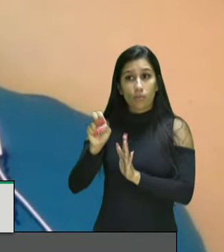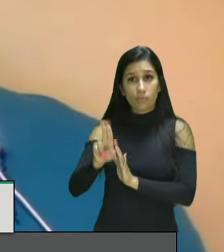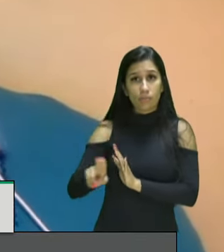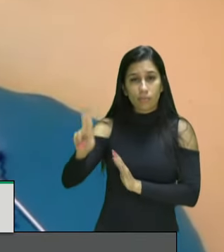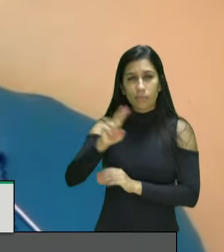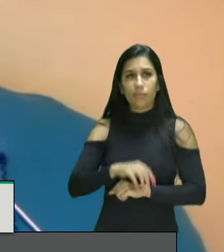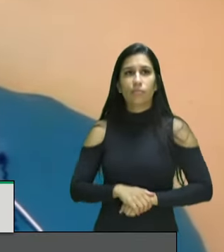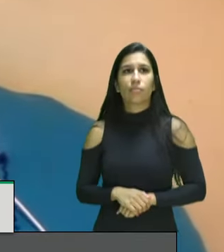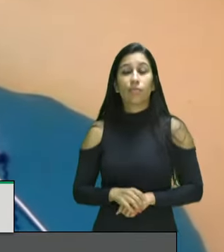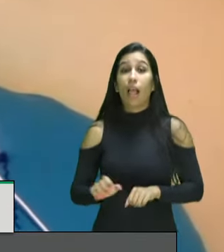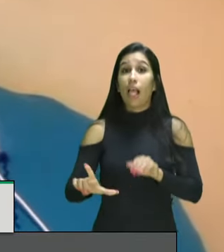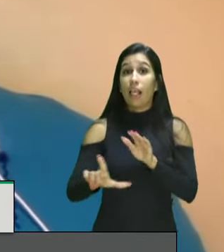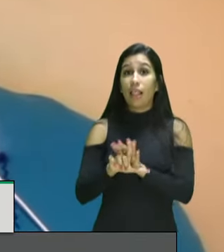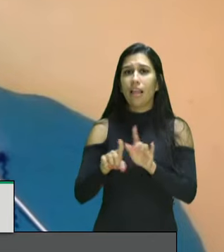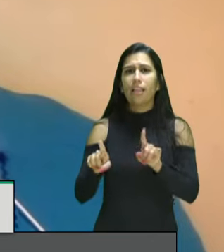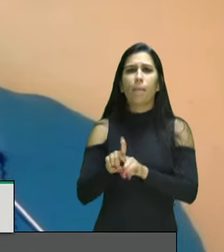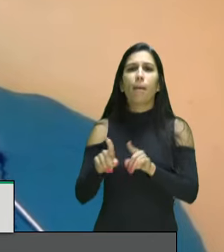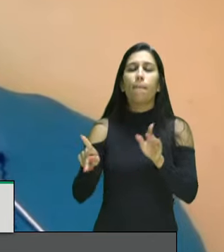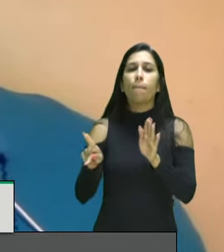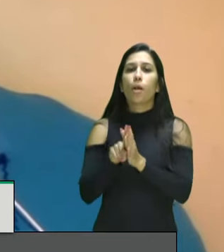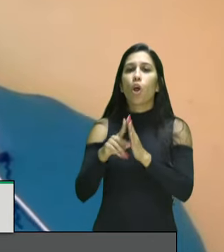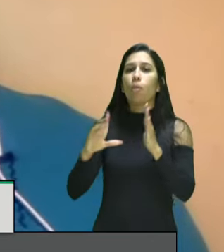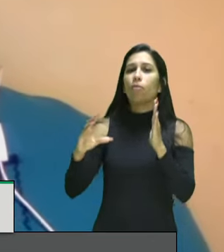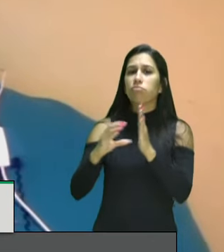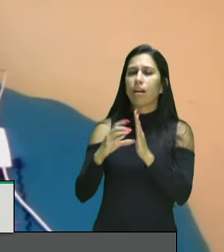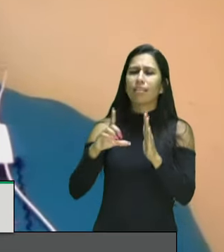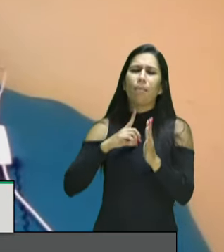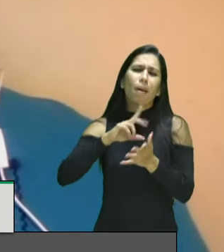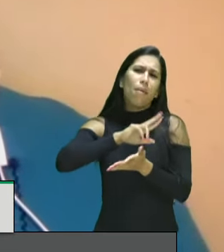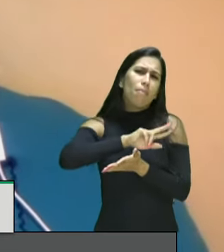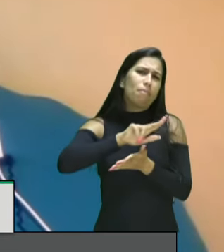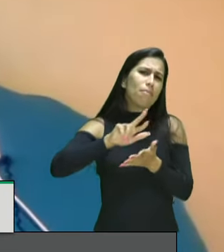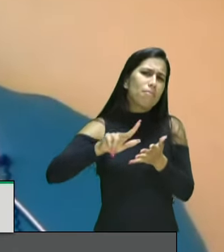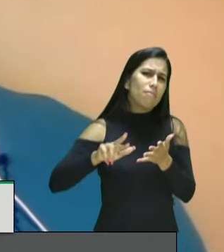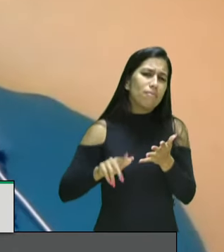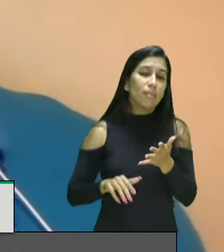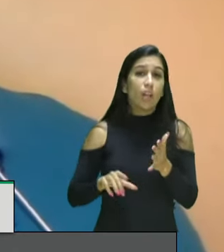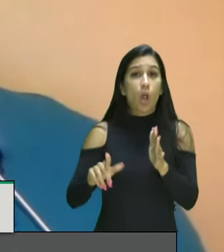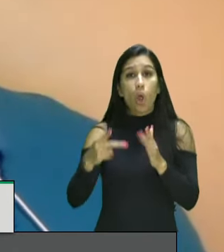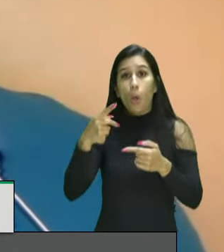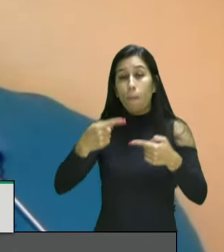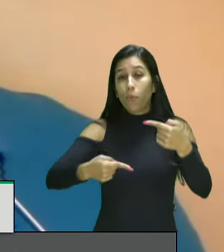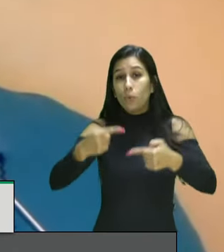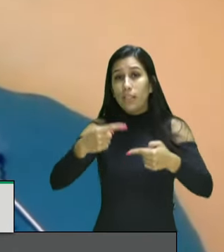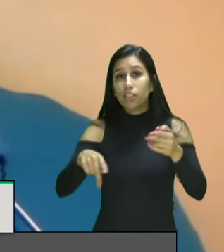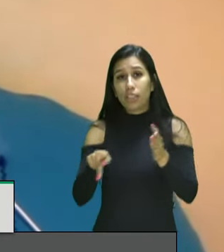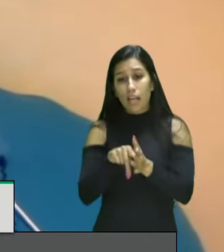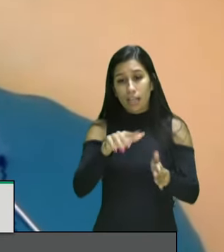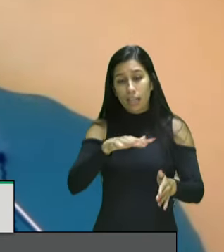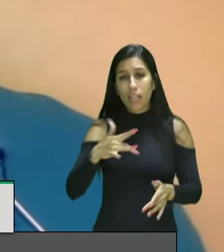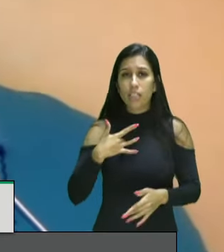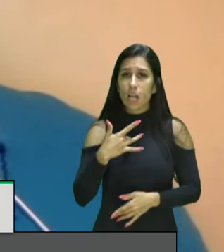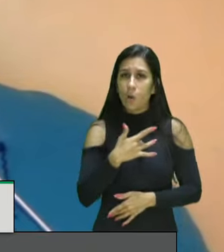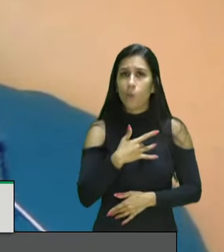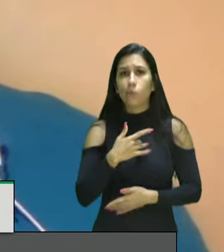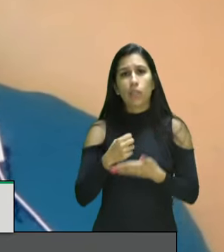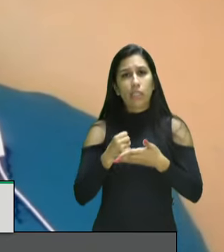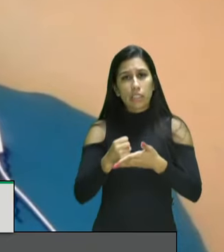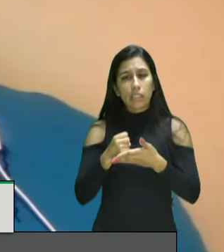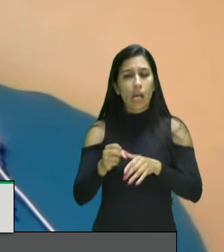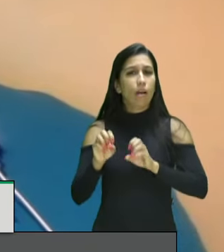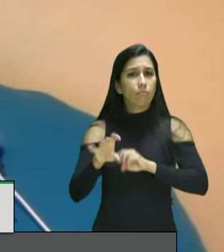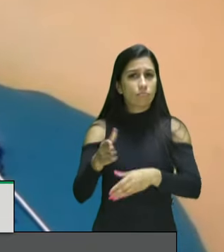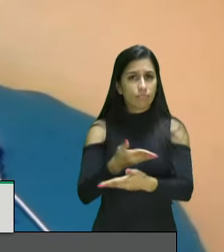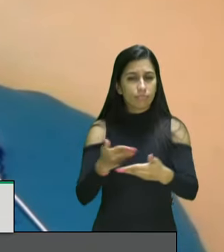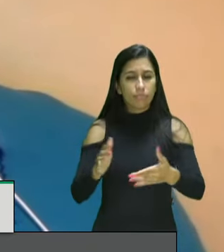de cotas nos concursos públicos e diversas outras políticas nas áreas de saúde educação assistência social entre outros e essa